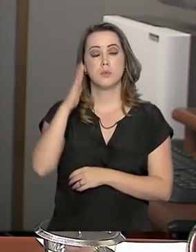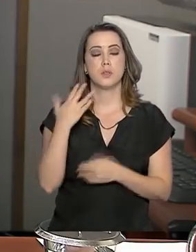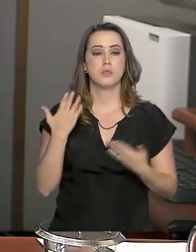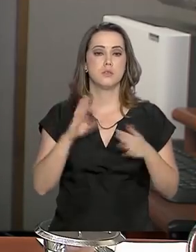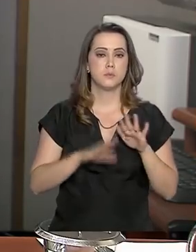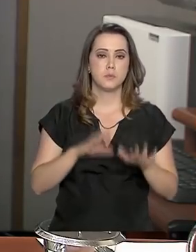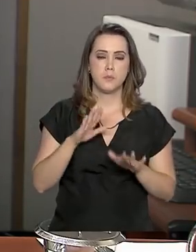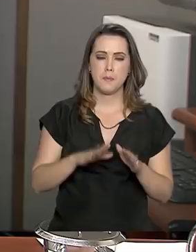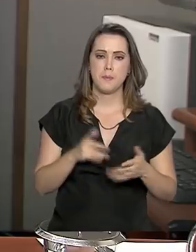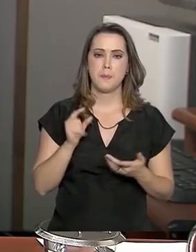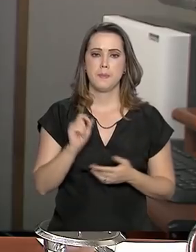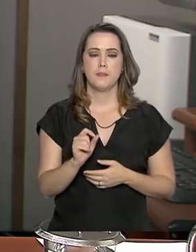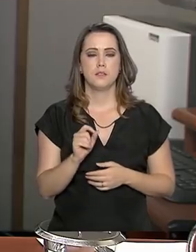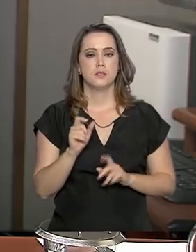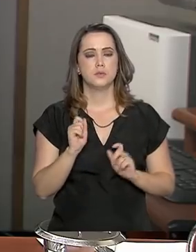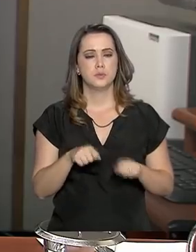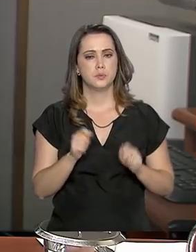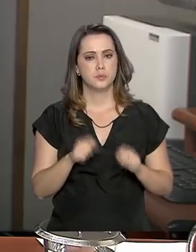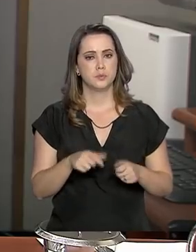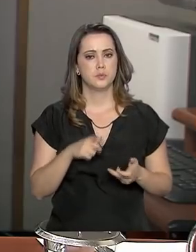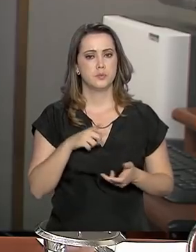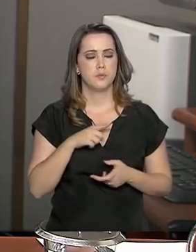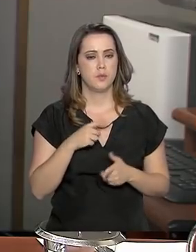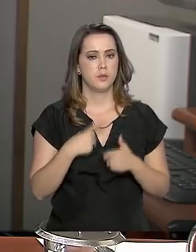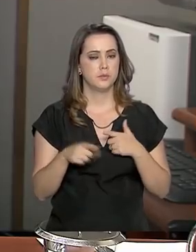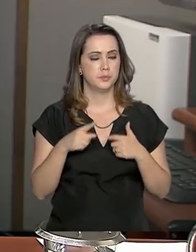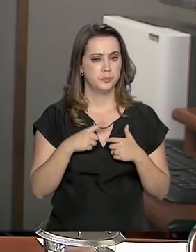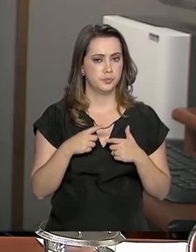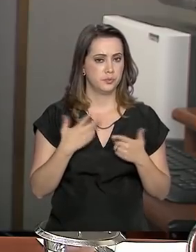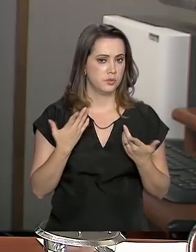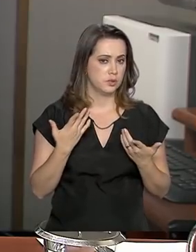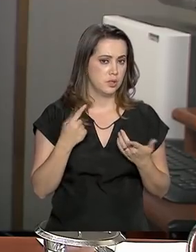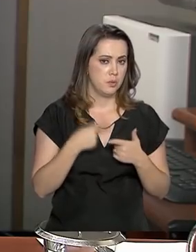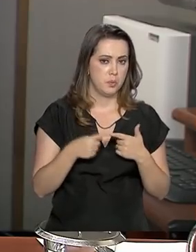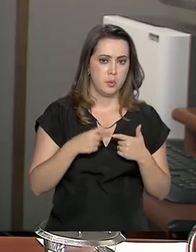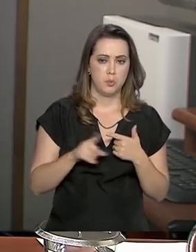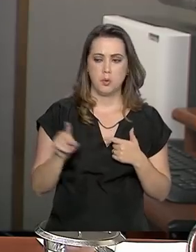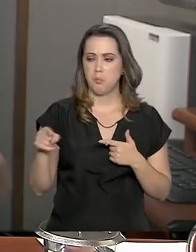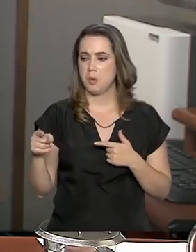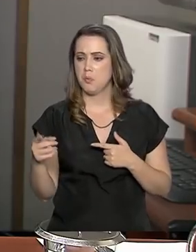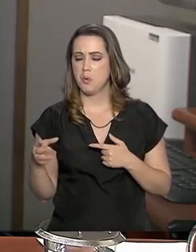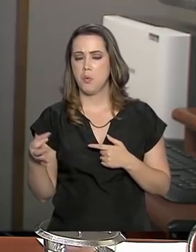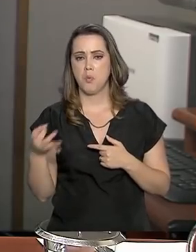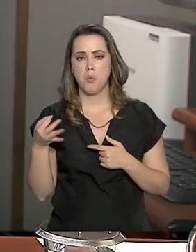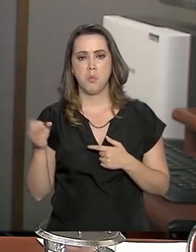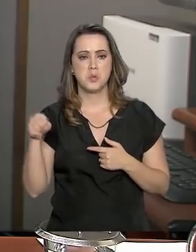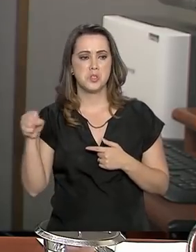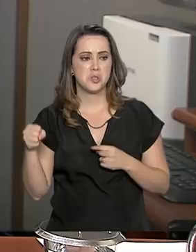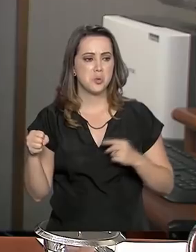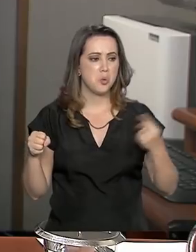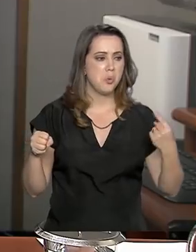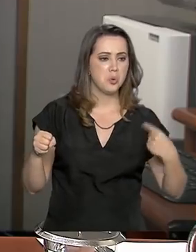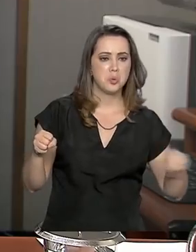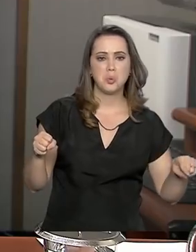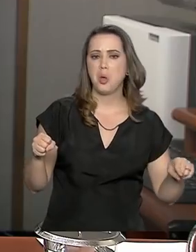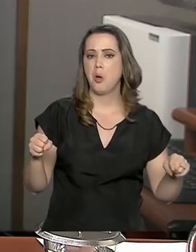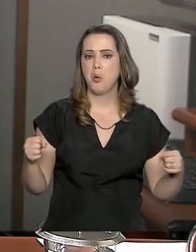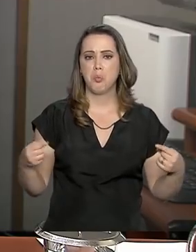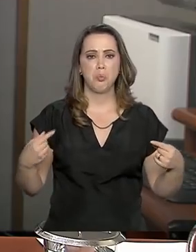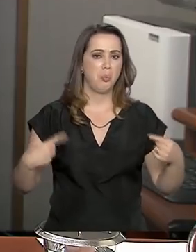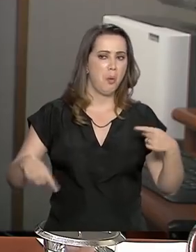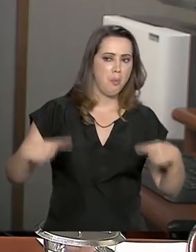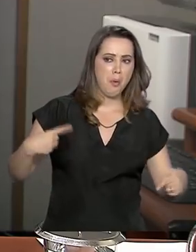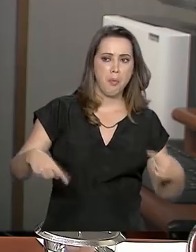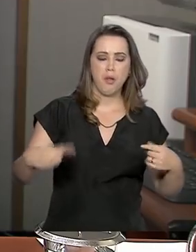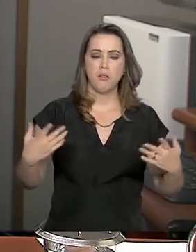Em determinadas situações, você poderia ter posições um tanto divergentes entre um ministério e outro, o que